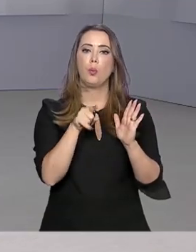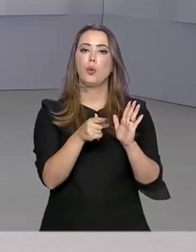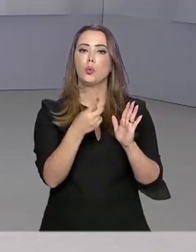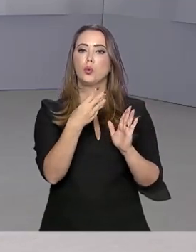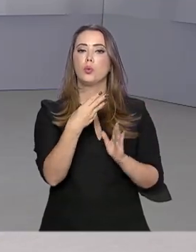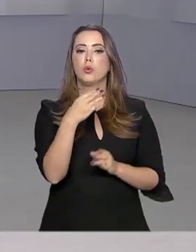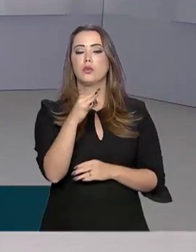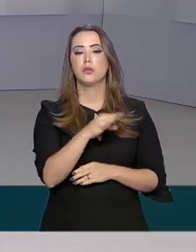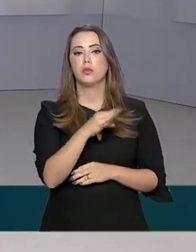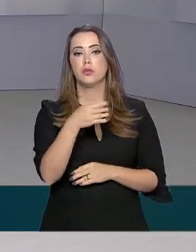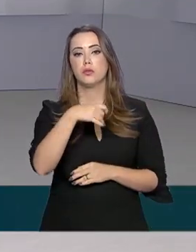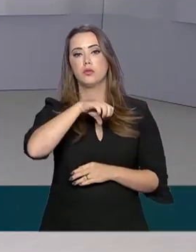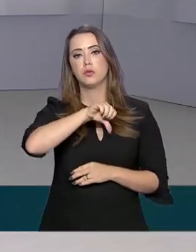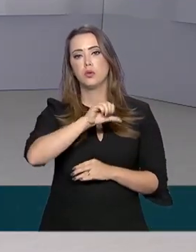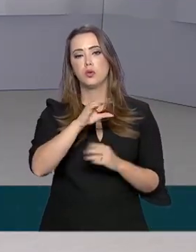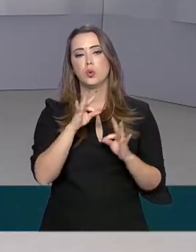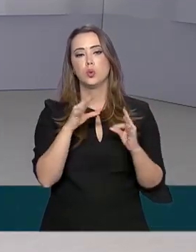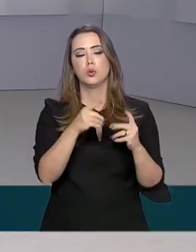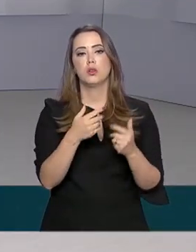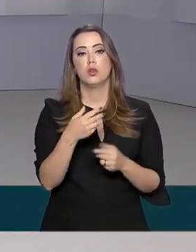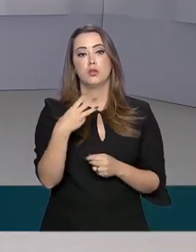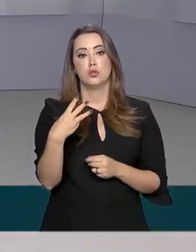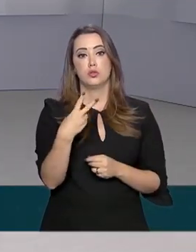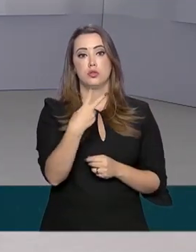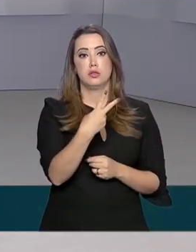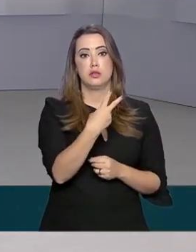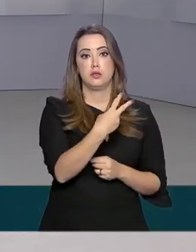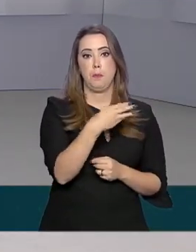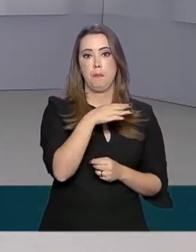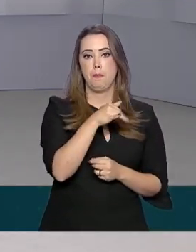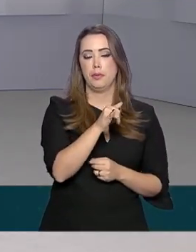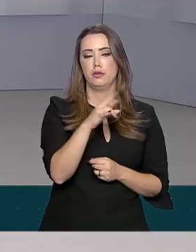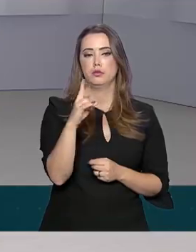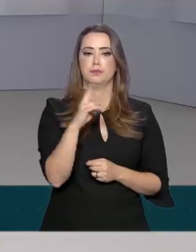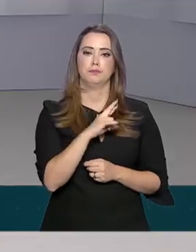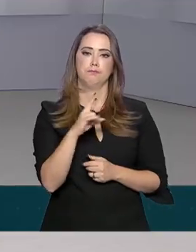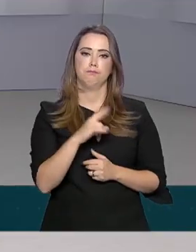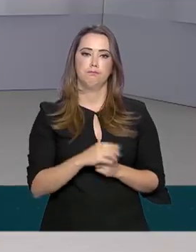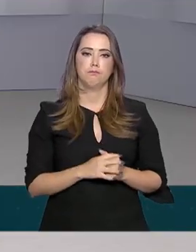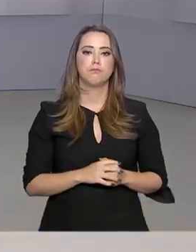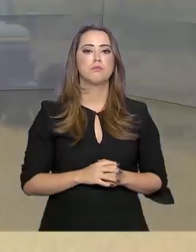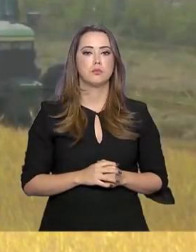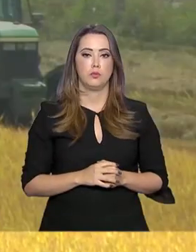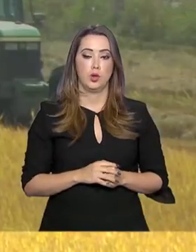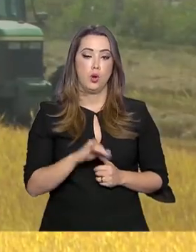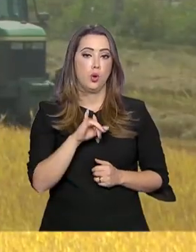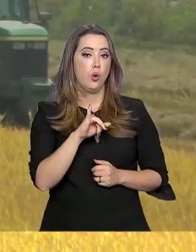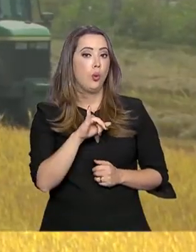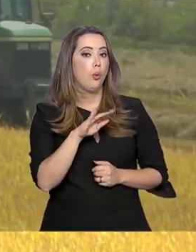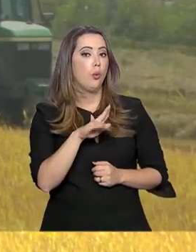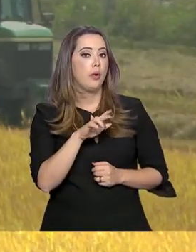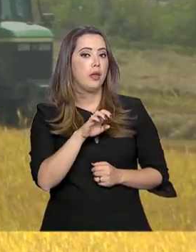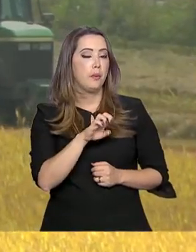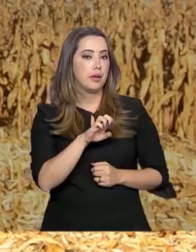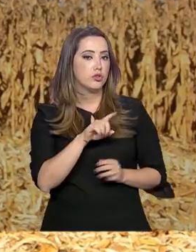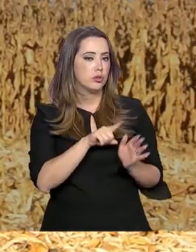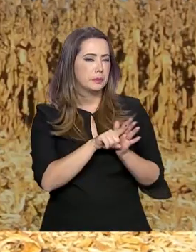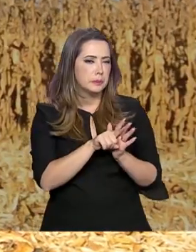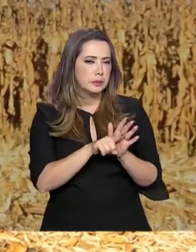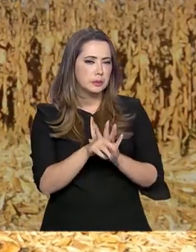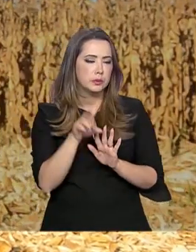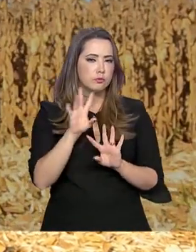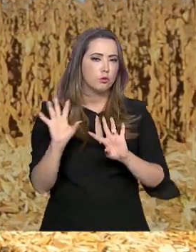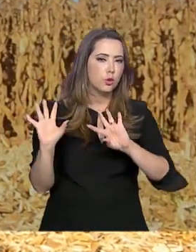% em 2019, totalizando 322 bilhões de reais. De acordo com o IBGE, as condições